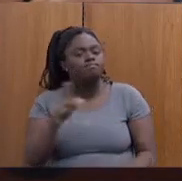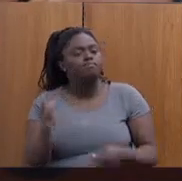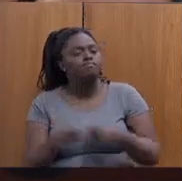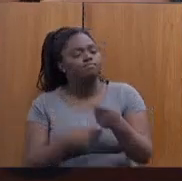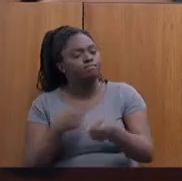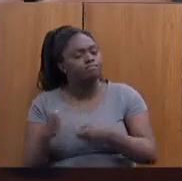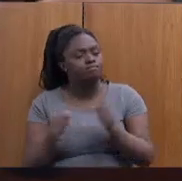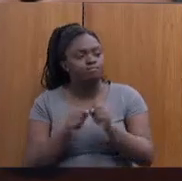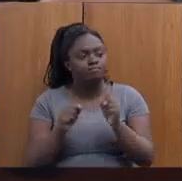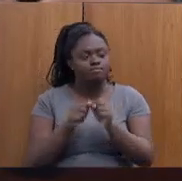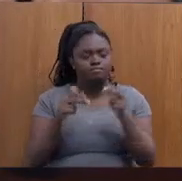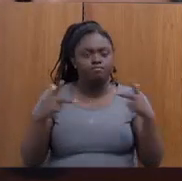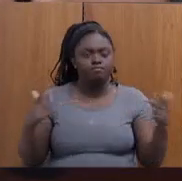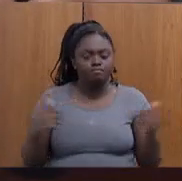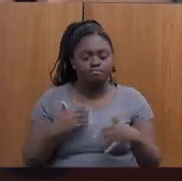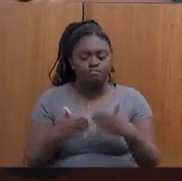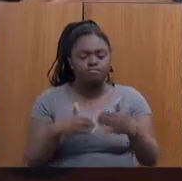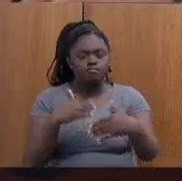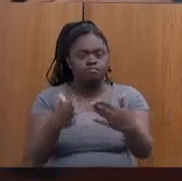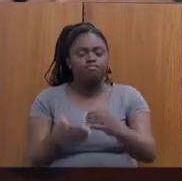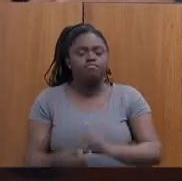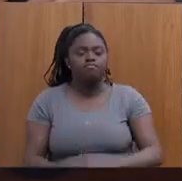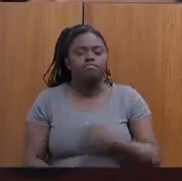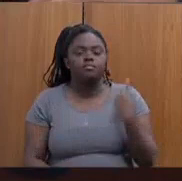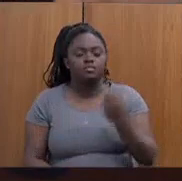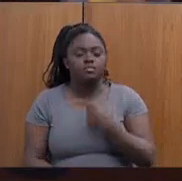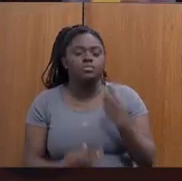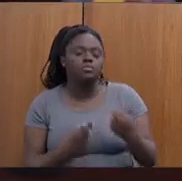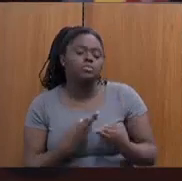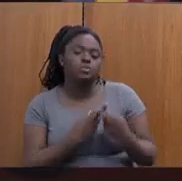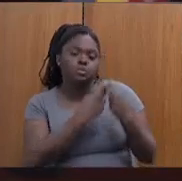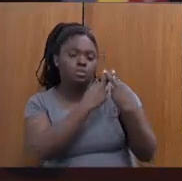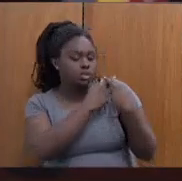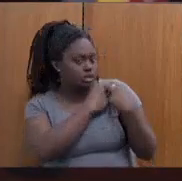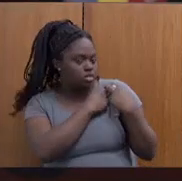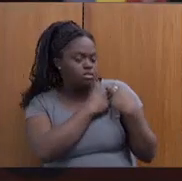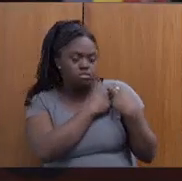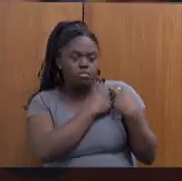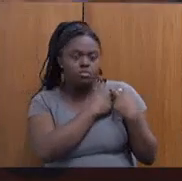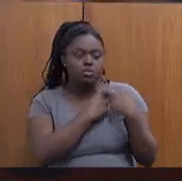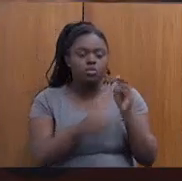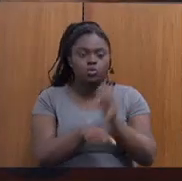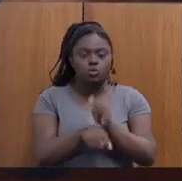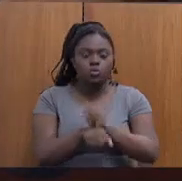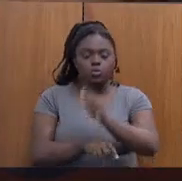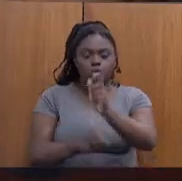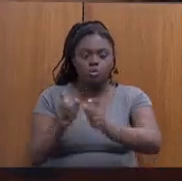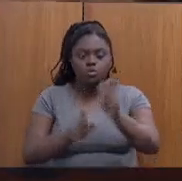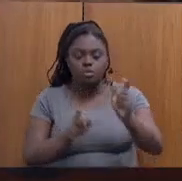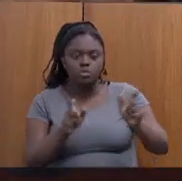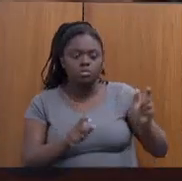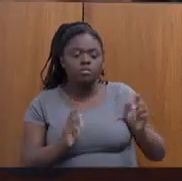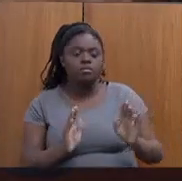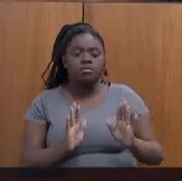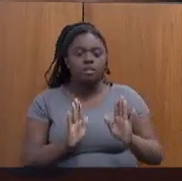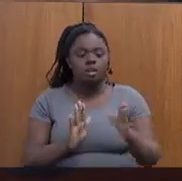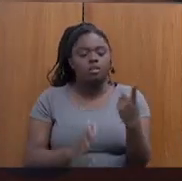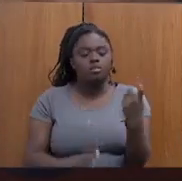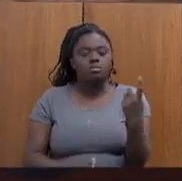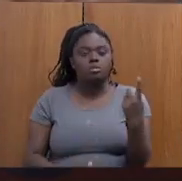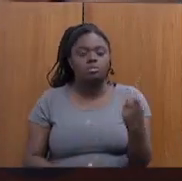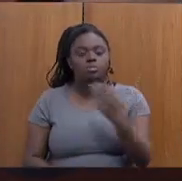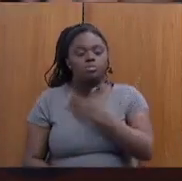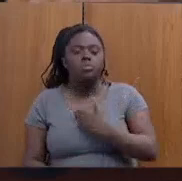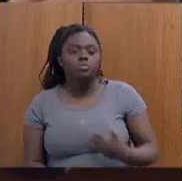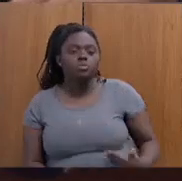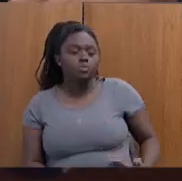fazer as coisas andarem, e é um pouco esse o nosso papel, para a gente não deixar a política pública que cuida de gente ficar no isolamento de um governo